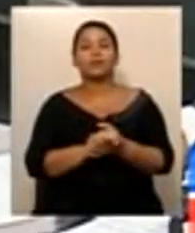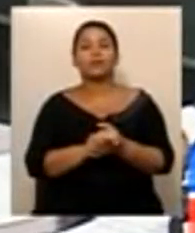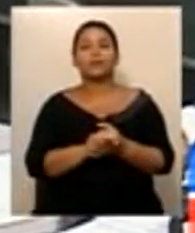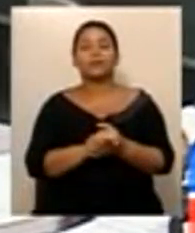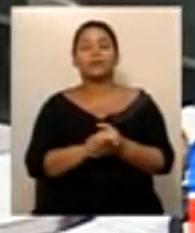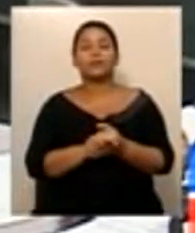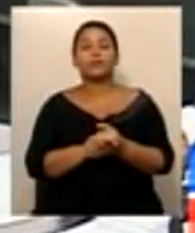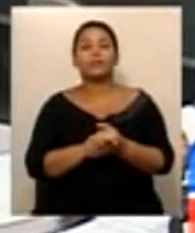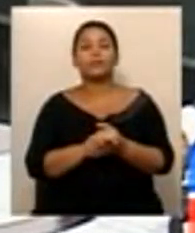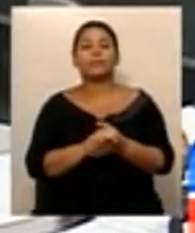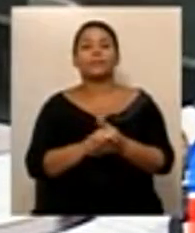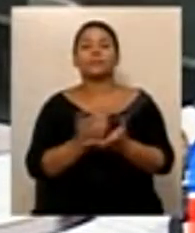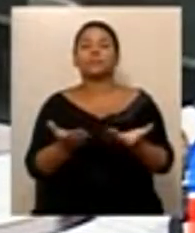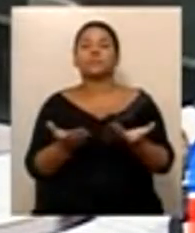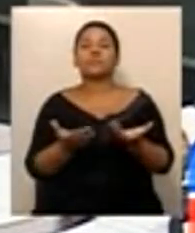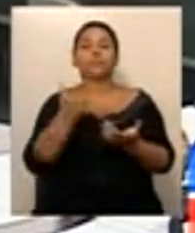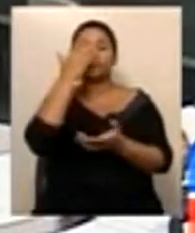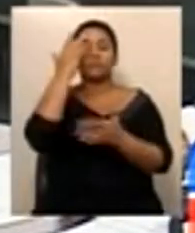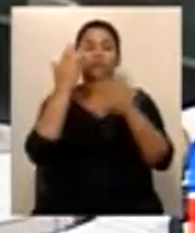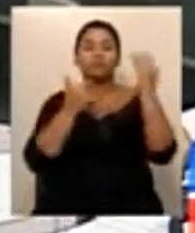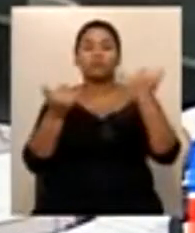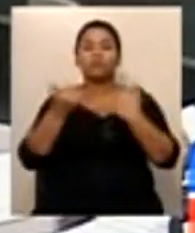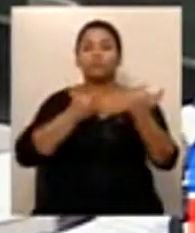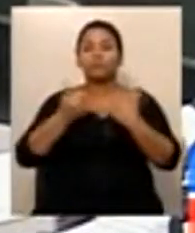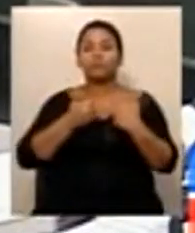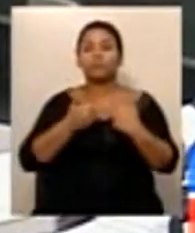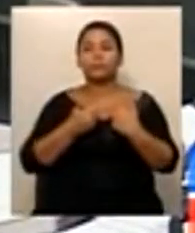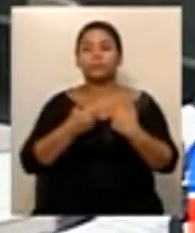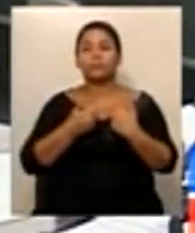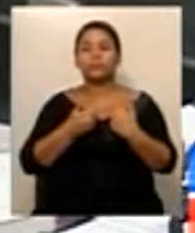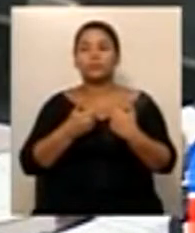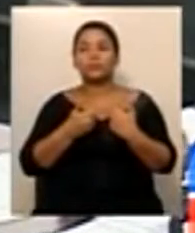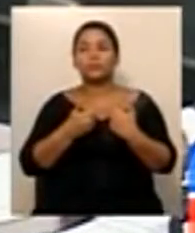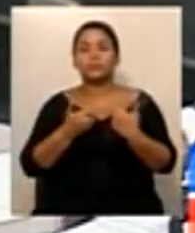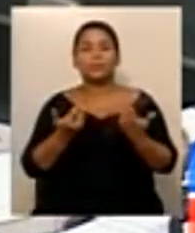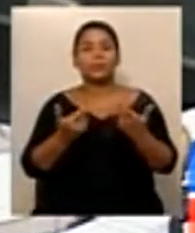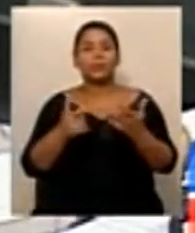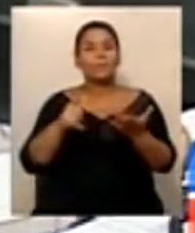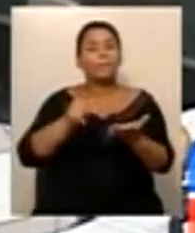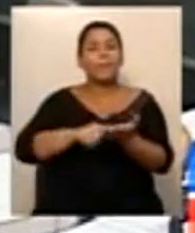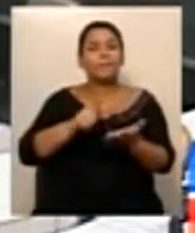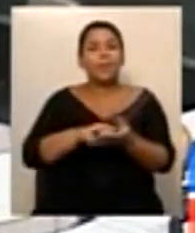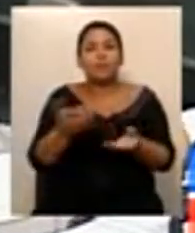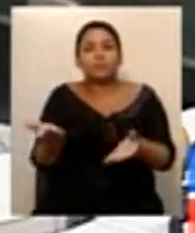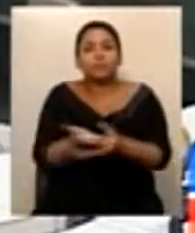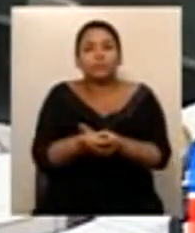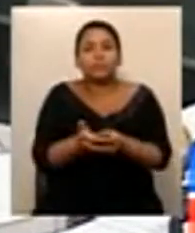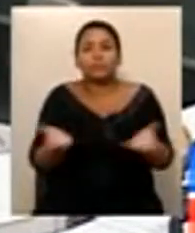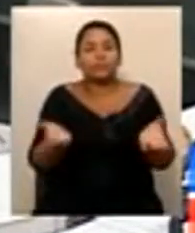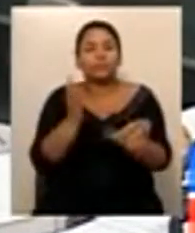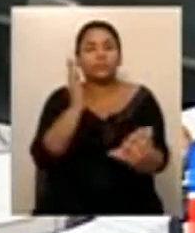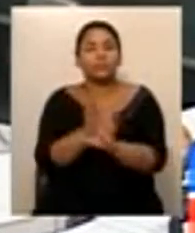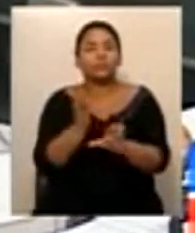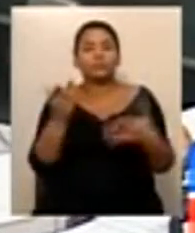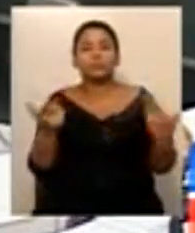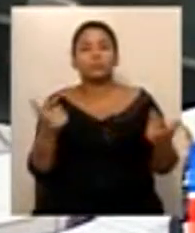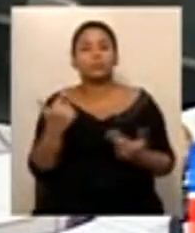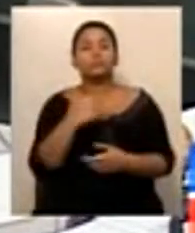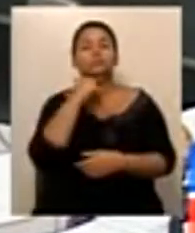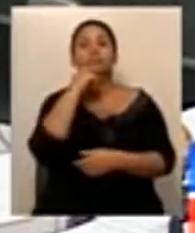nos permite, de imediato, localizar onde se encontram os processos. Então, gostaria que, V. Exª,